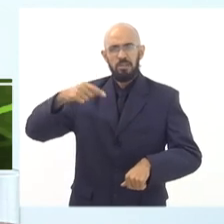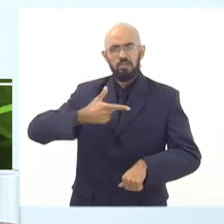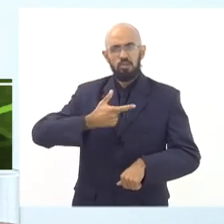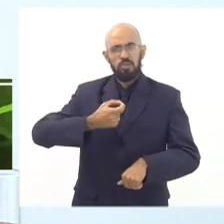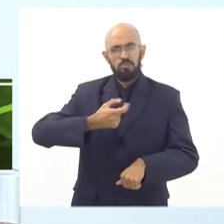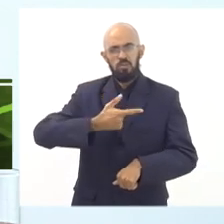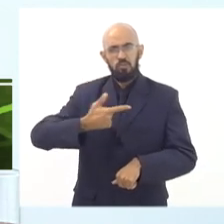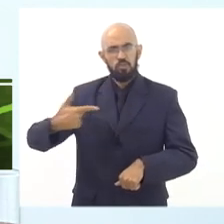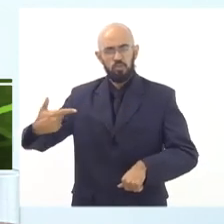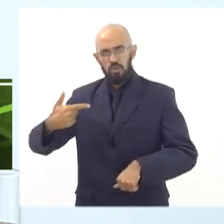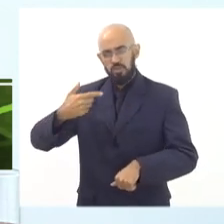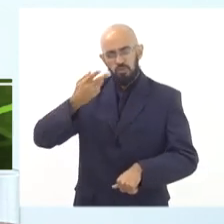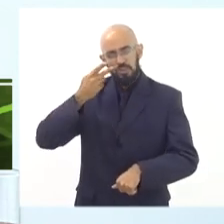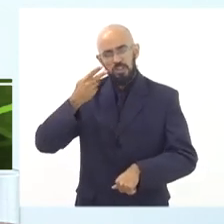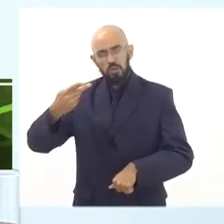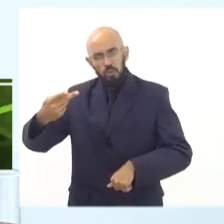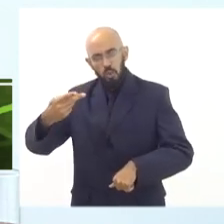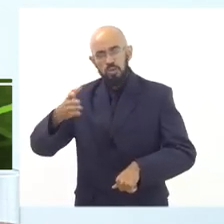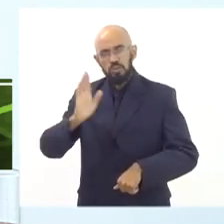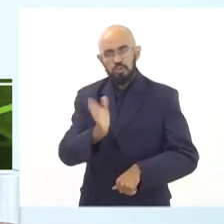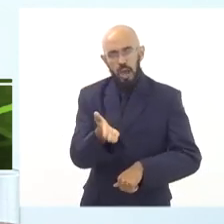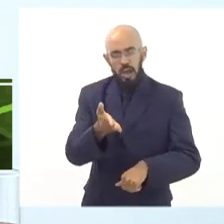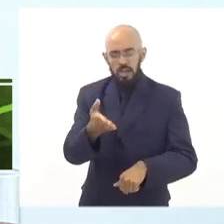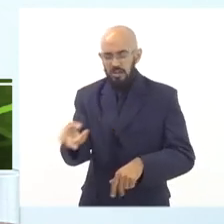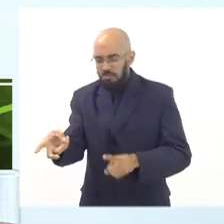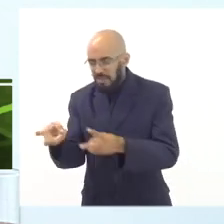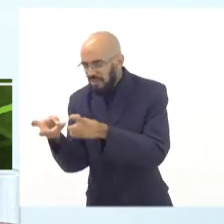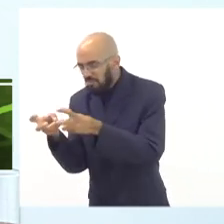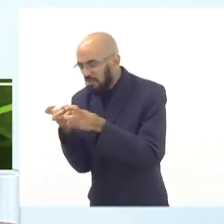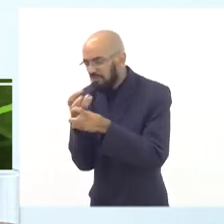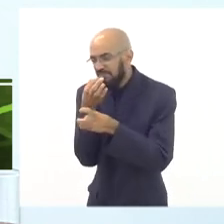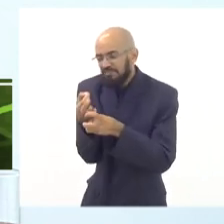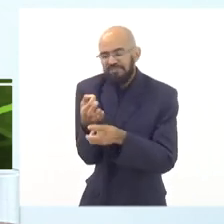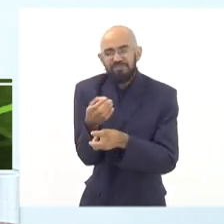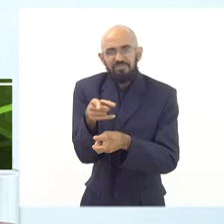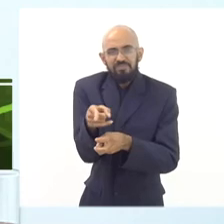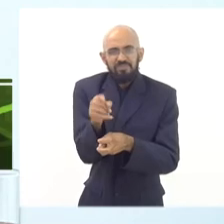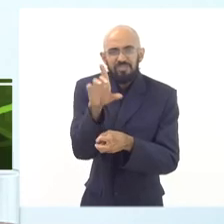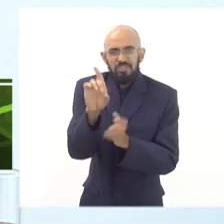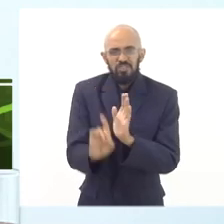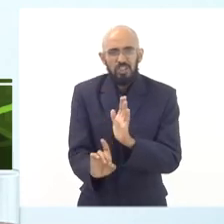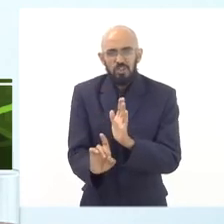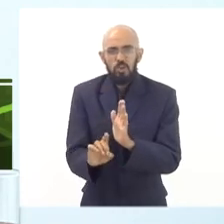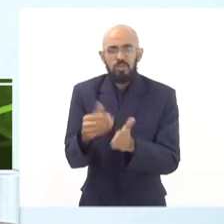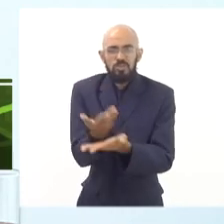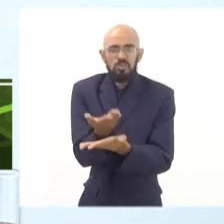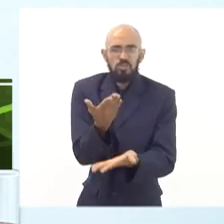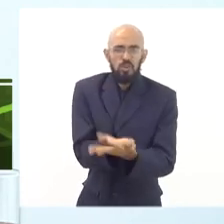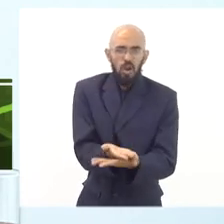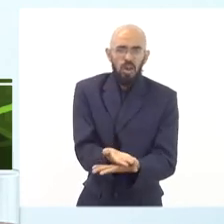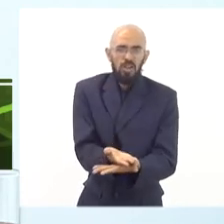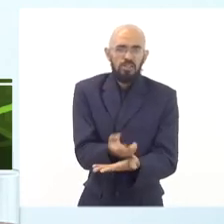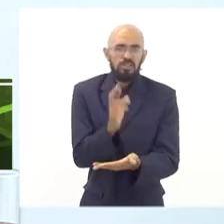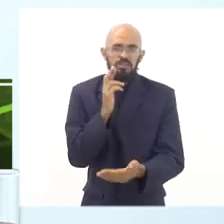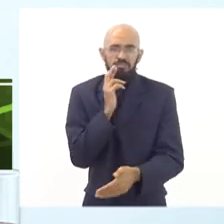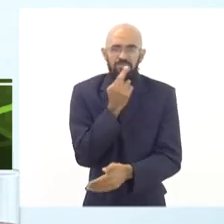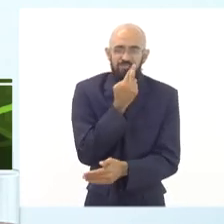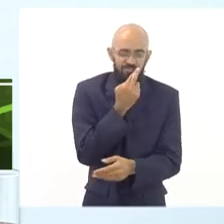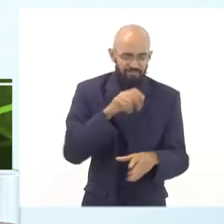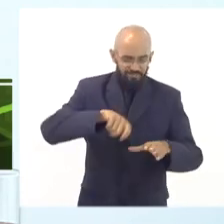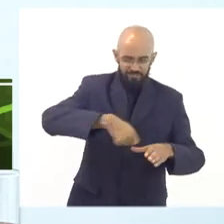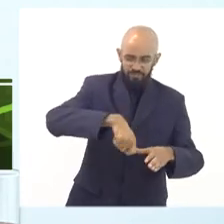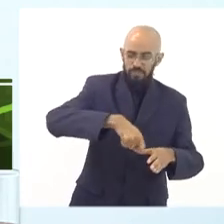visitando diversas escolas, ouviu relatos muito em comum de diretores, de merendeiras, de